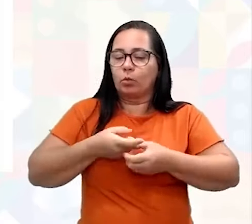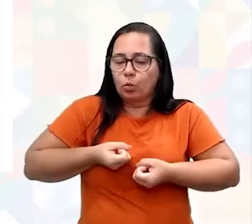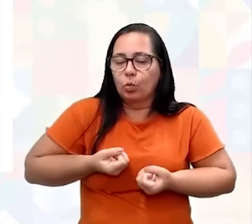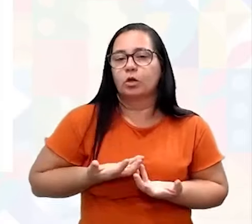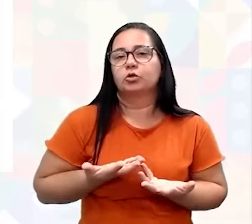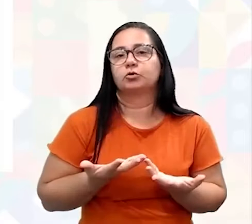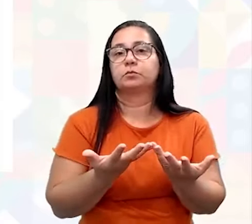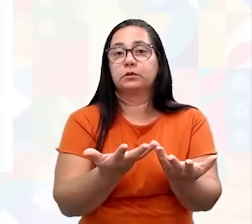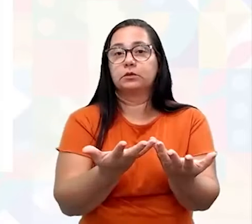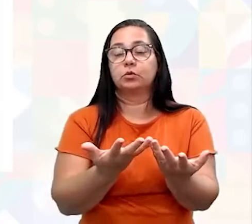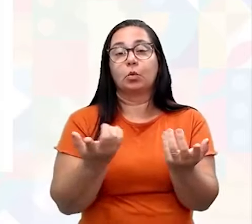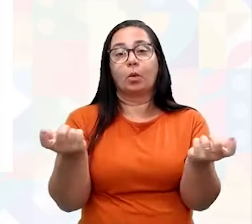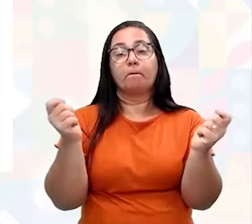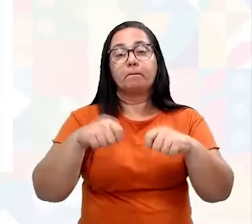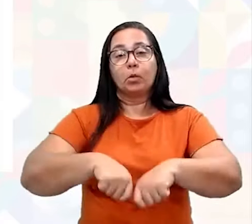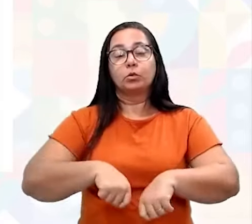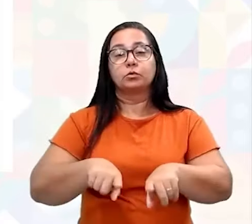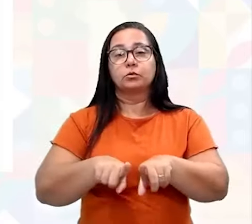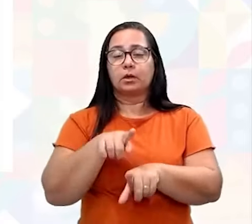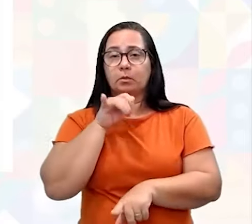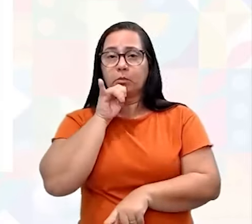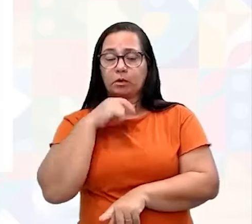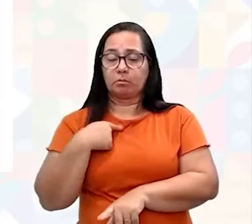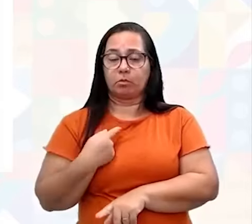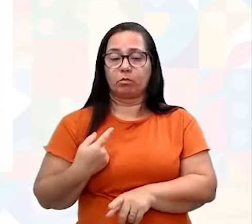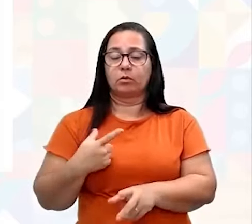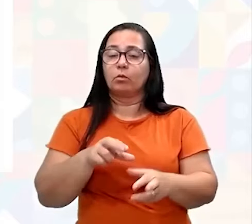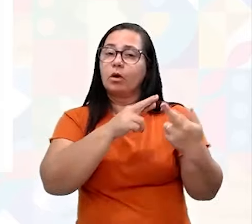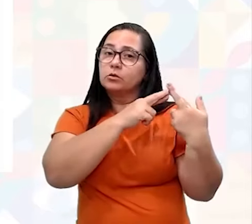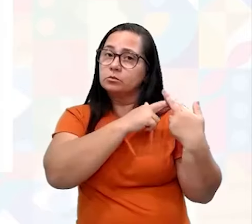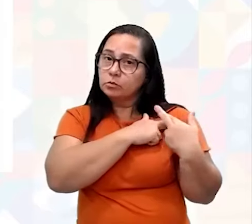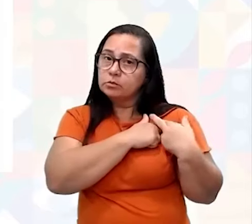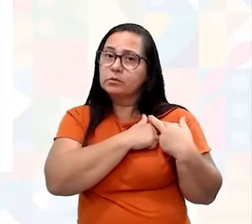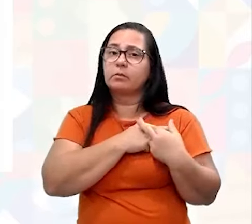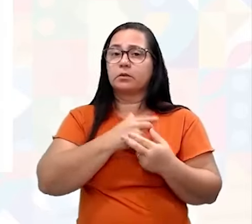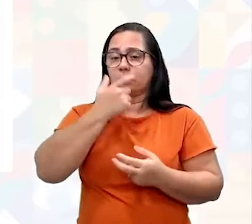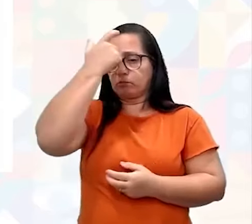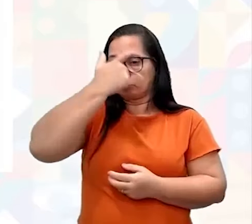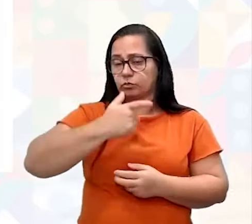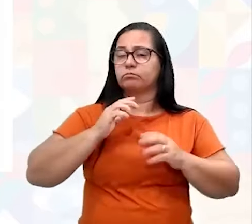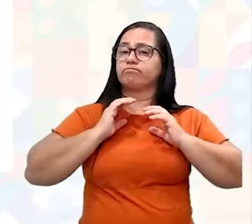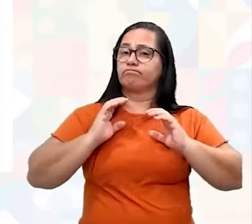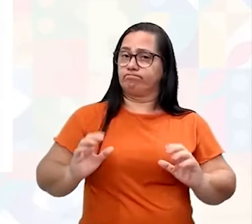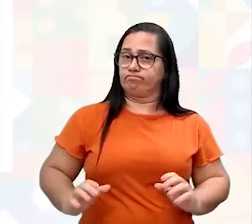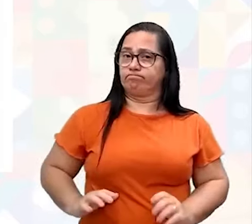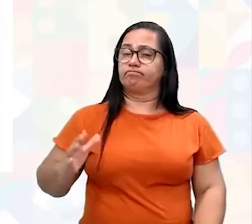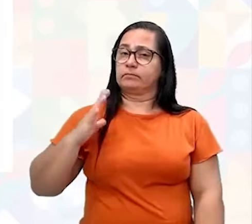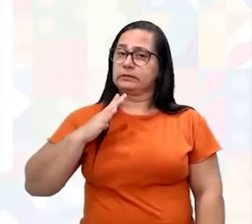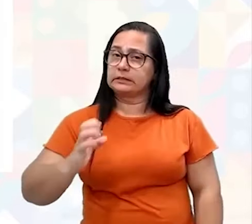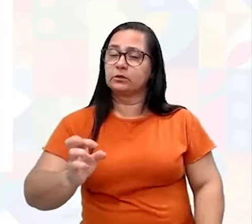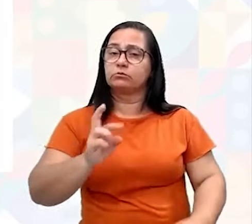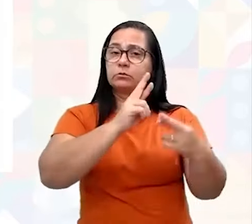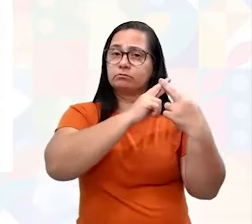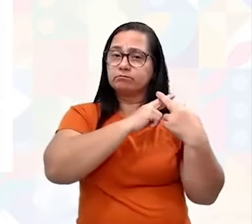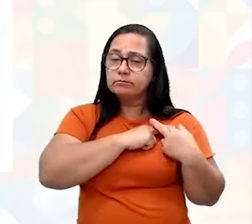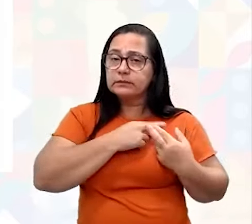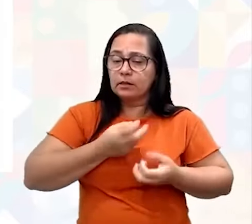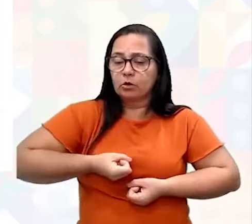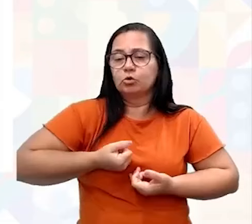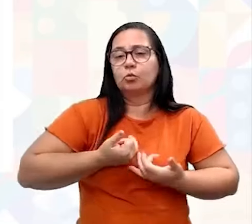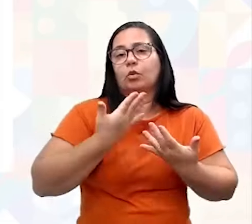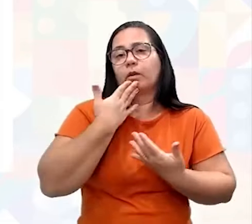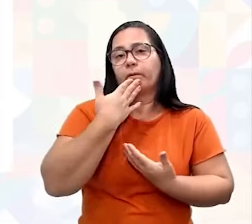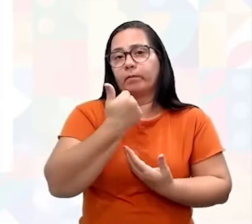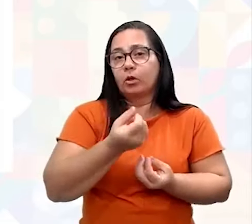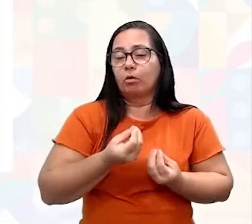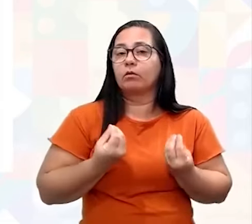Eu tenho como obrigação, como um cidadão ético, de responsabilidade, de transmitir aquilo que é melhor